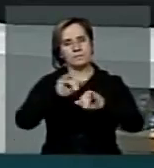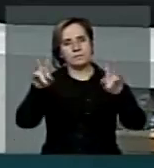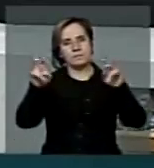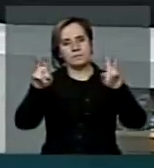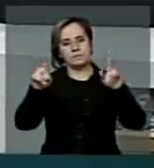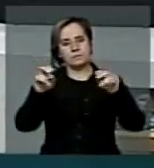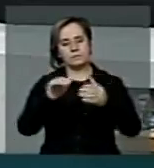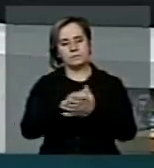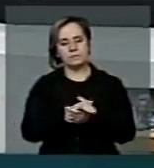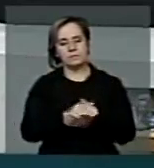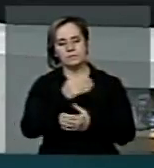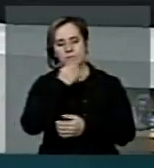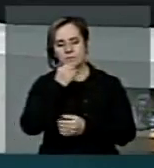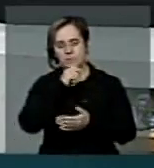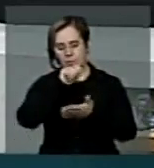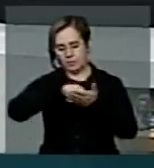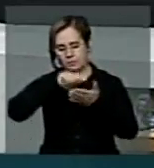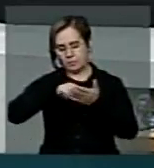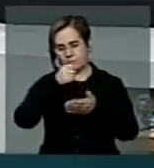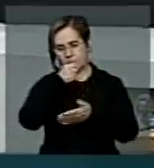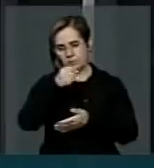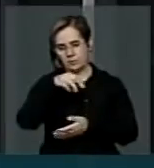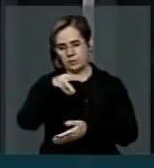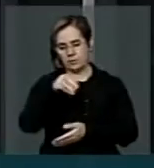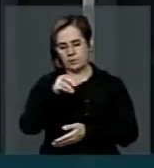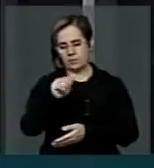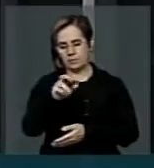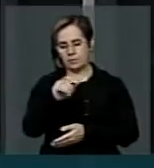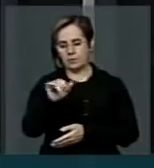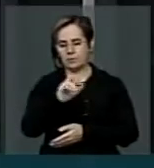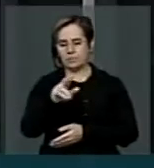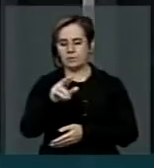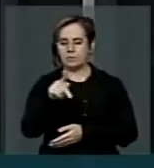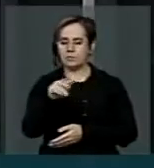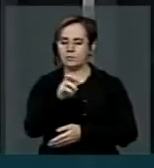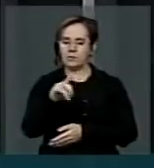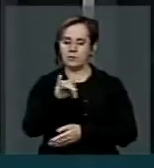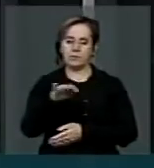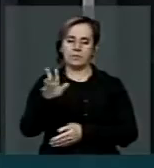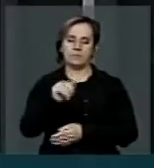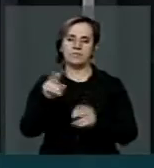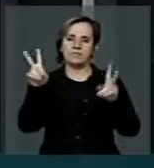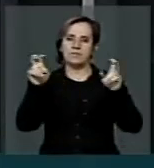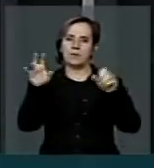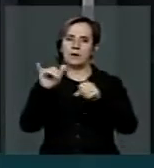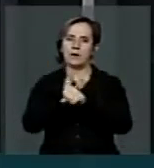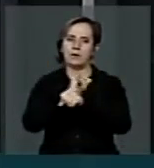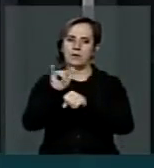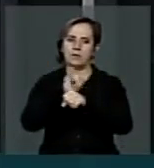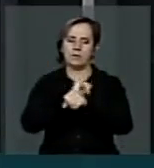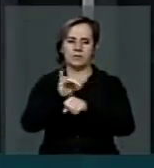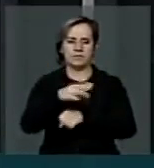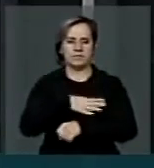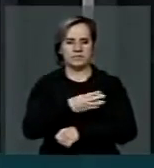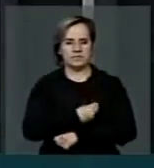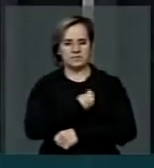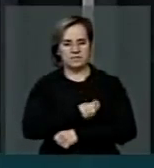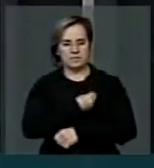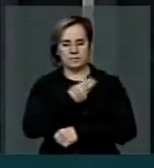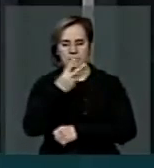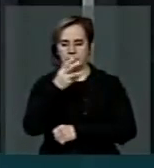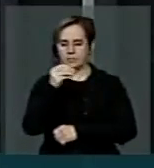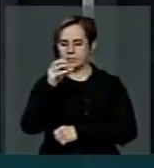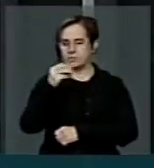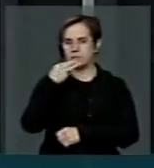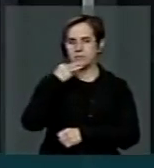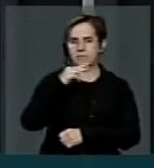do colunista Moacir Pereira, que a infraestrutura está prevendo aplicação de 300 milhões